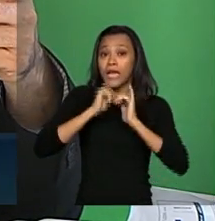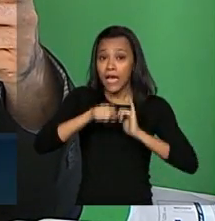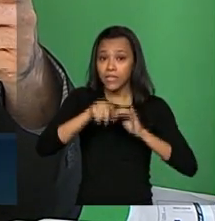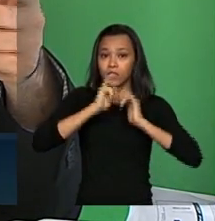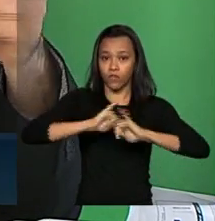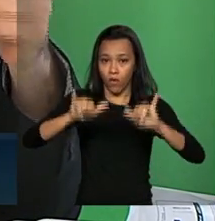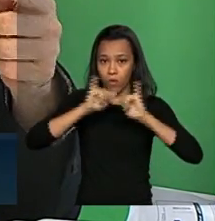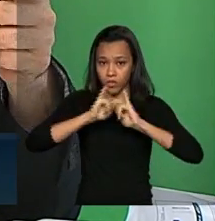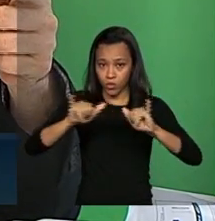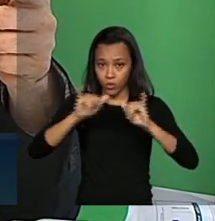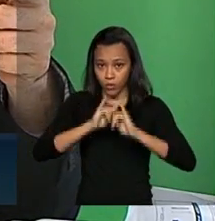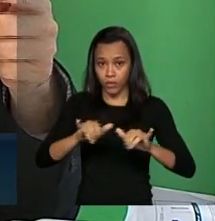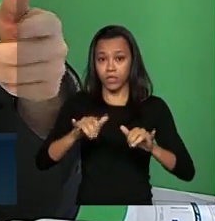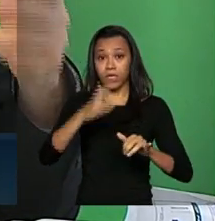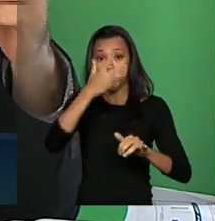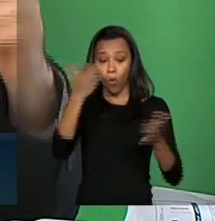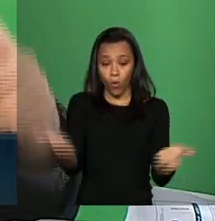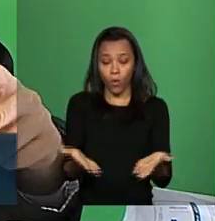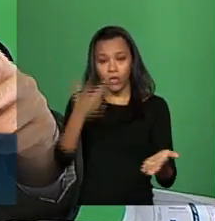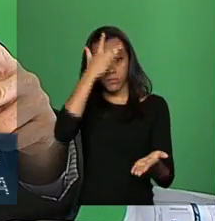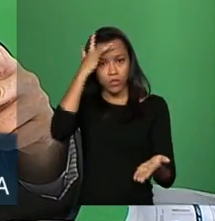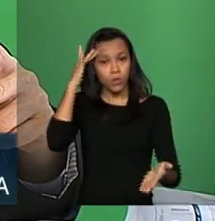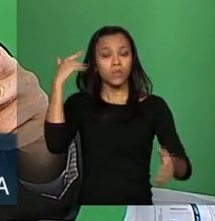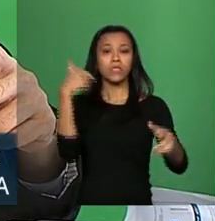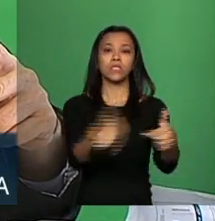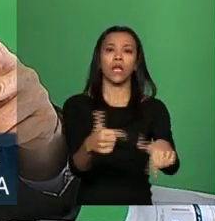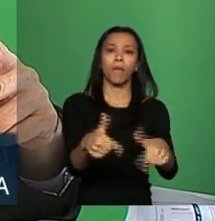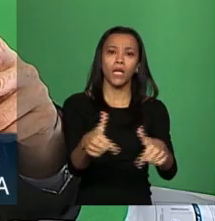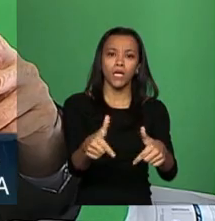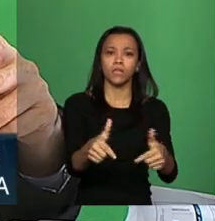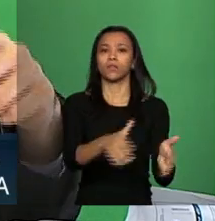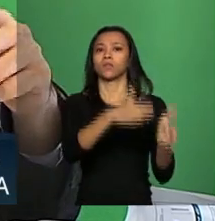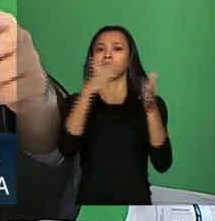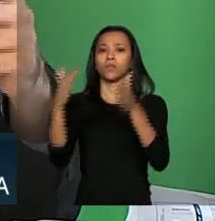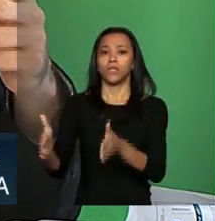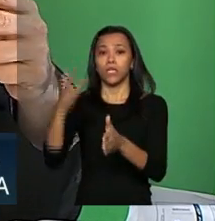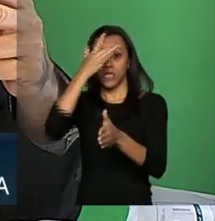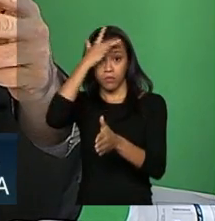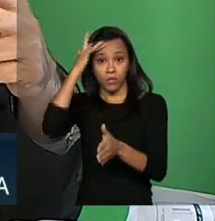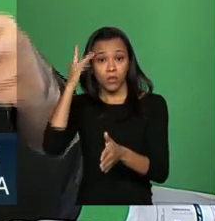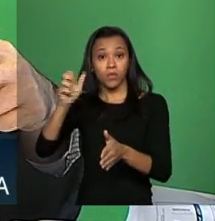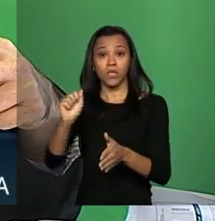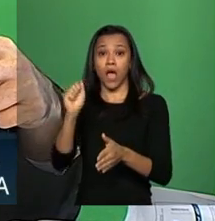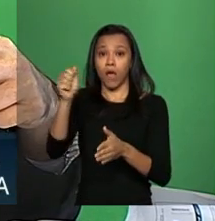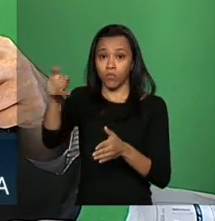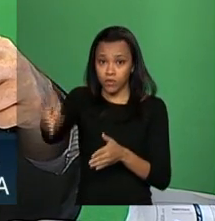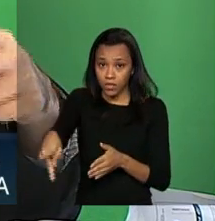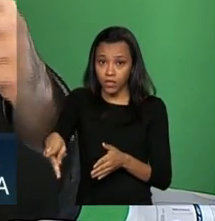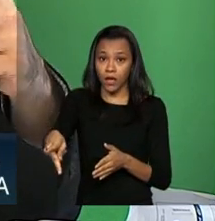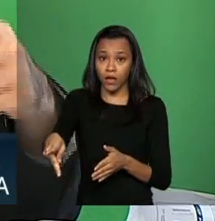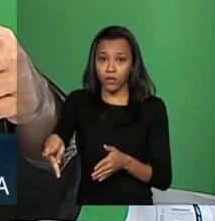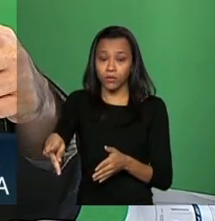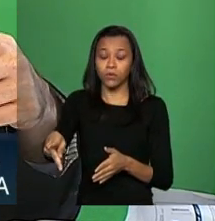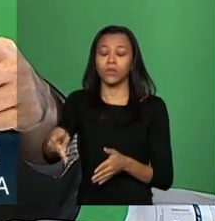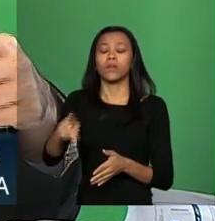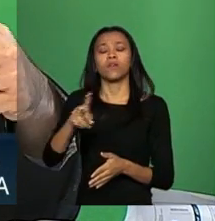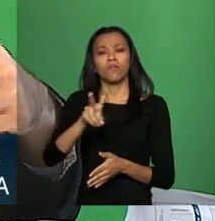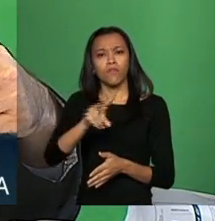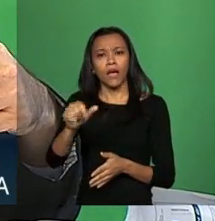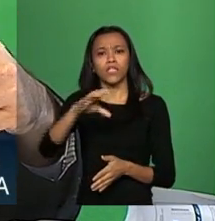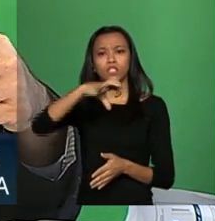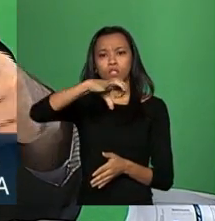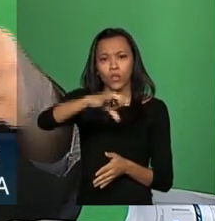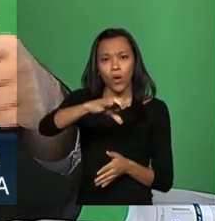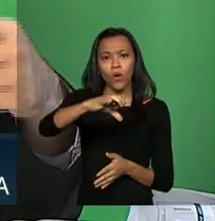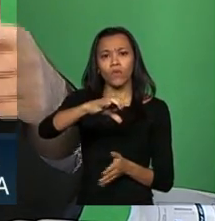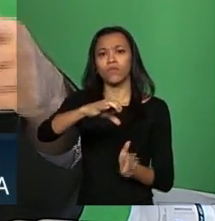relação entre pessoas trabalhando e pessoas aposentadas vai cair pela metade. Você vai passar de nove para